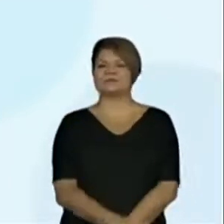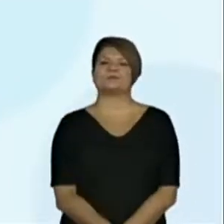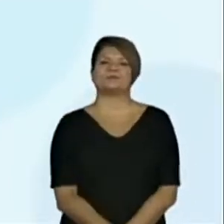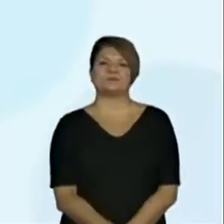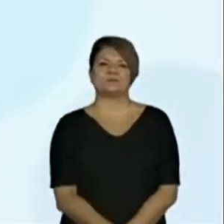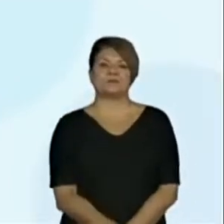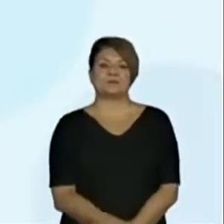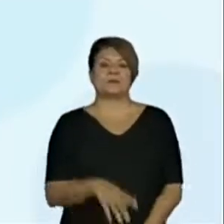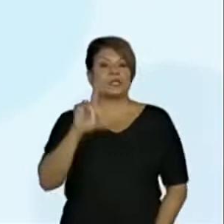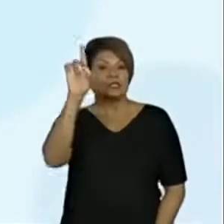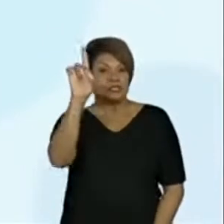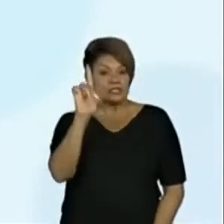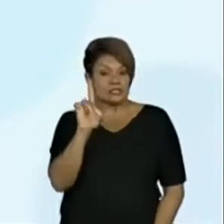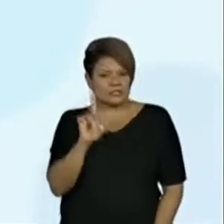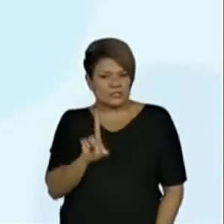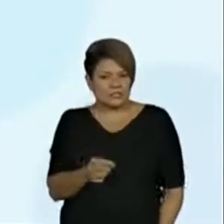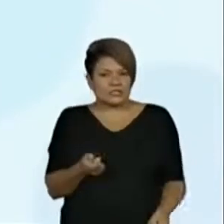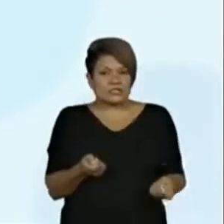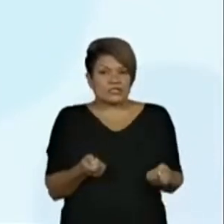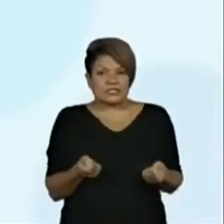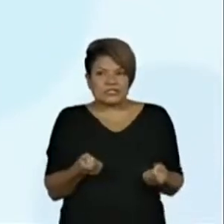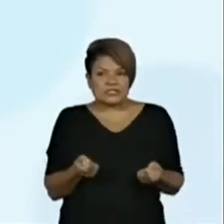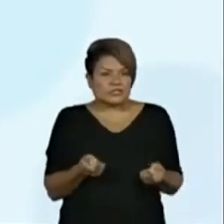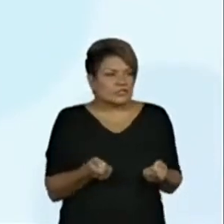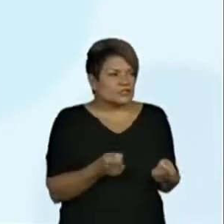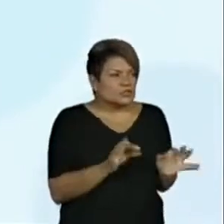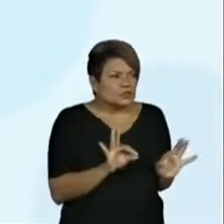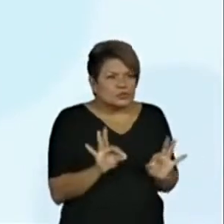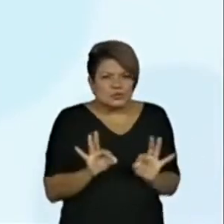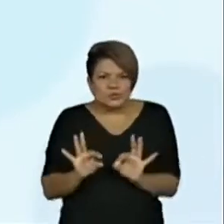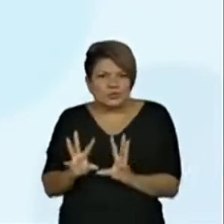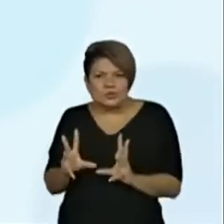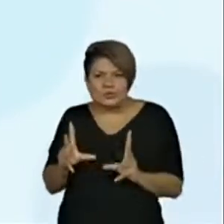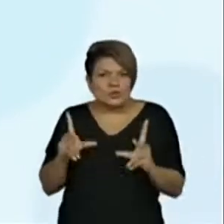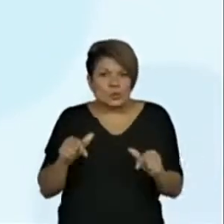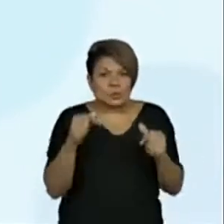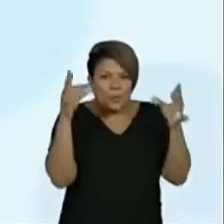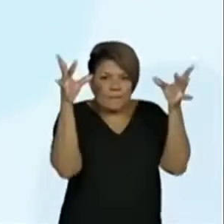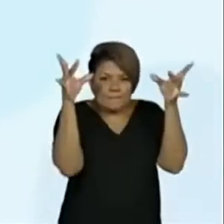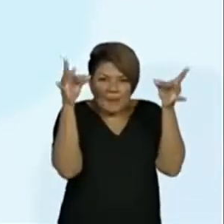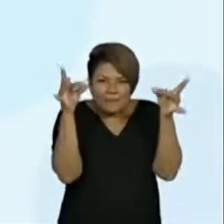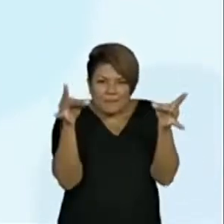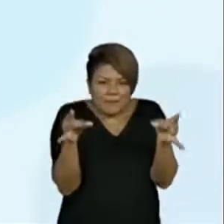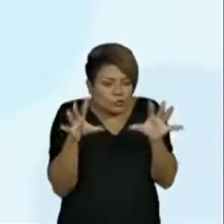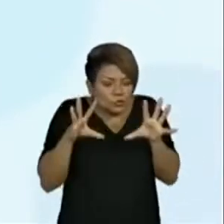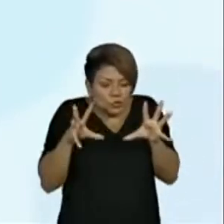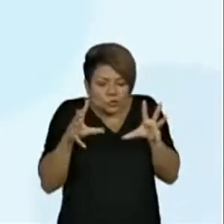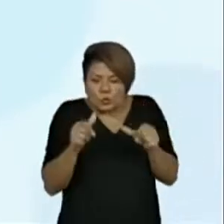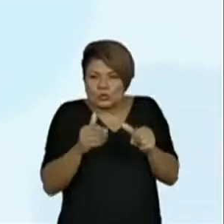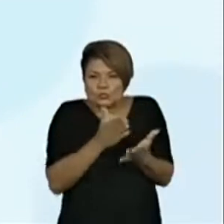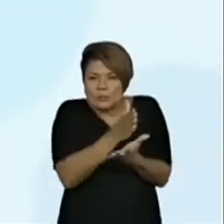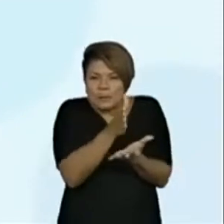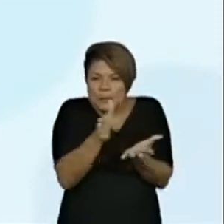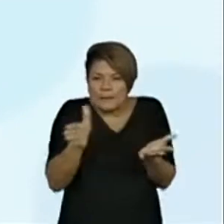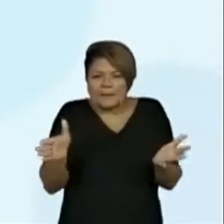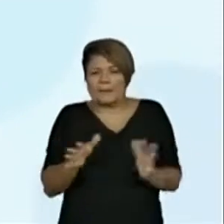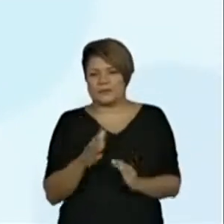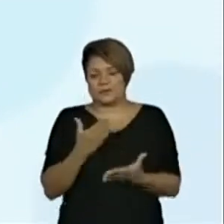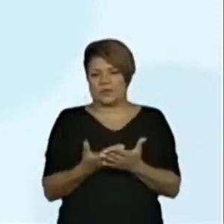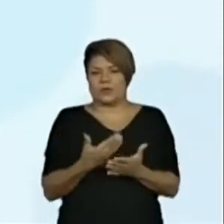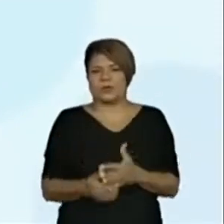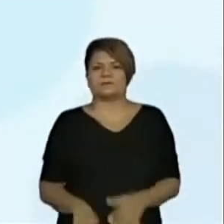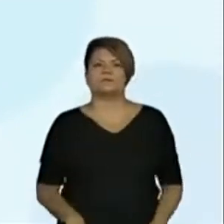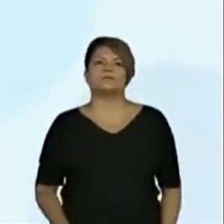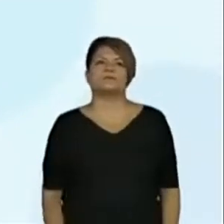O diretor, ele administra todos os aspectos da escola. Vamos pensar aí, o diretor começa com que letra?